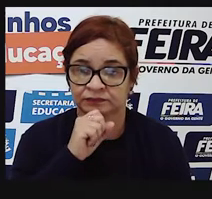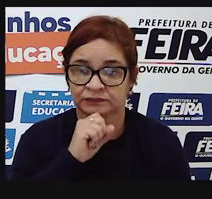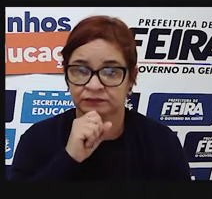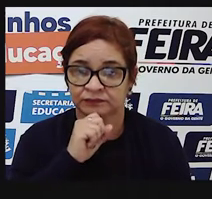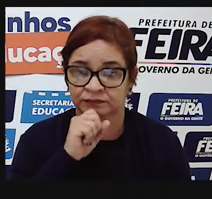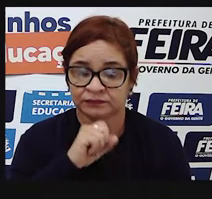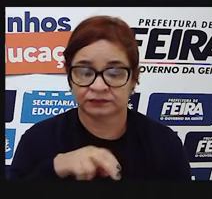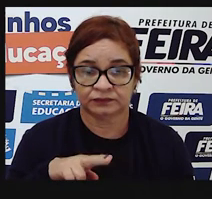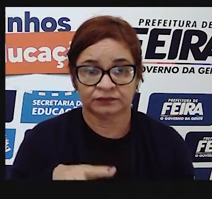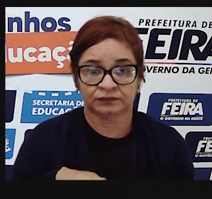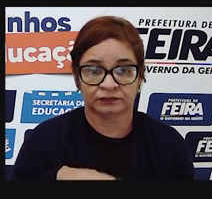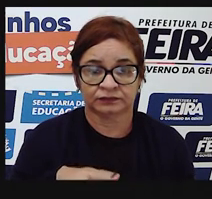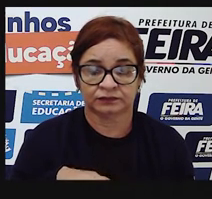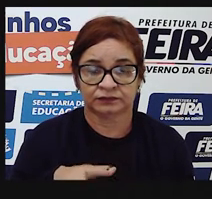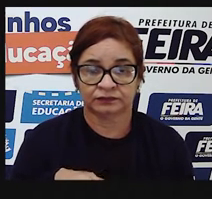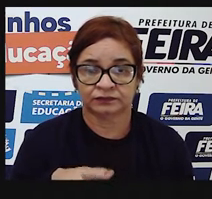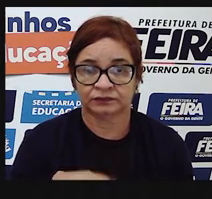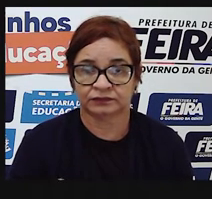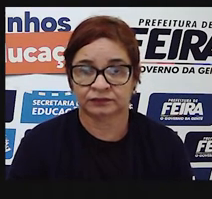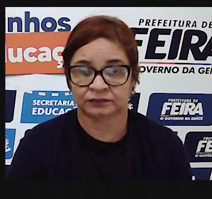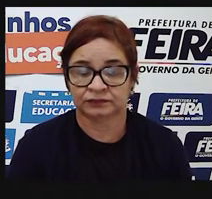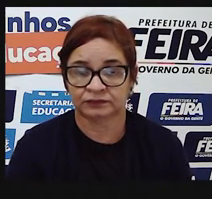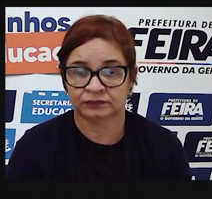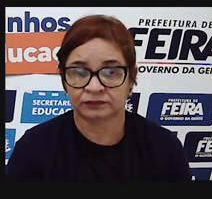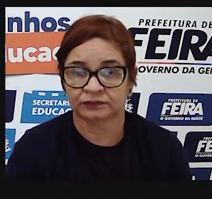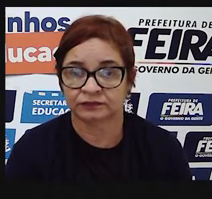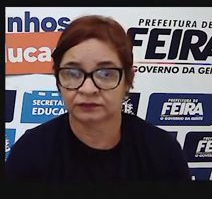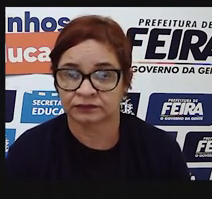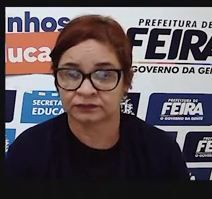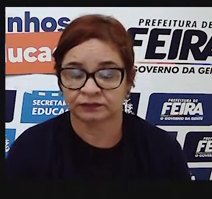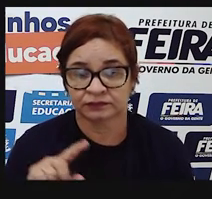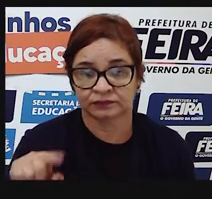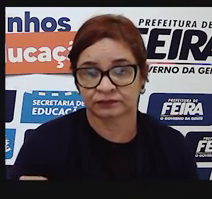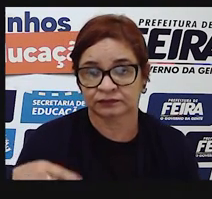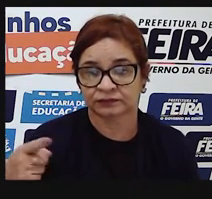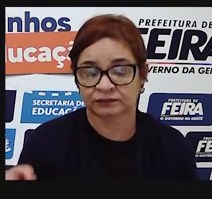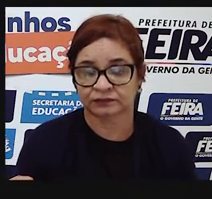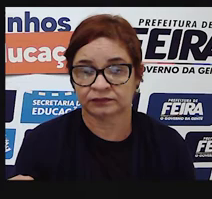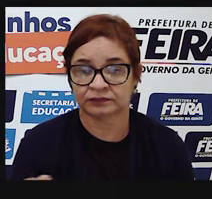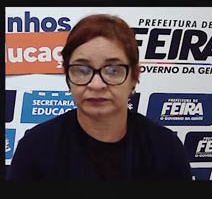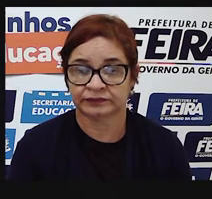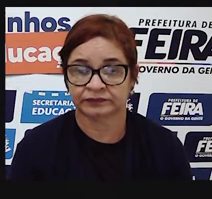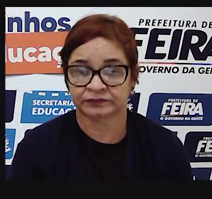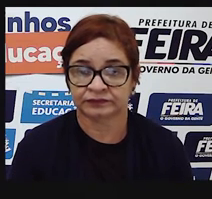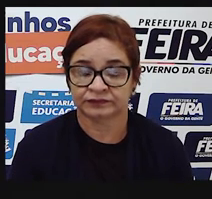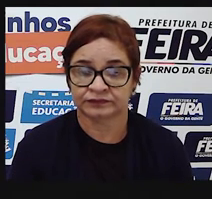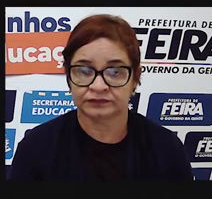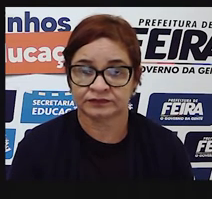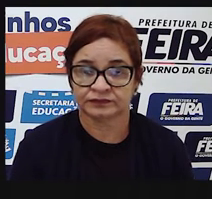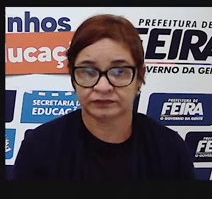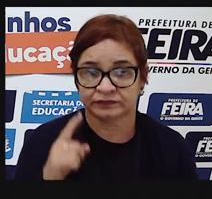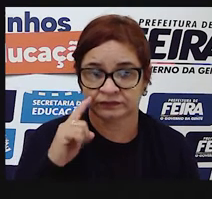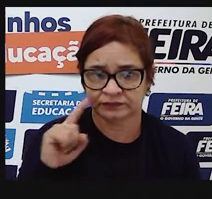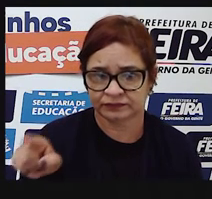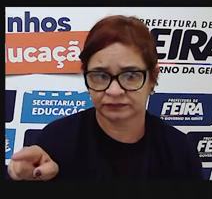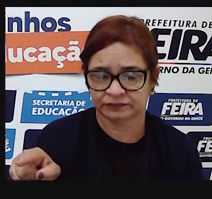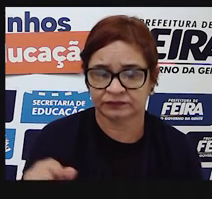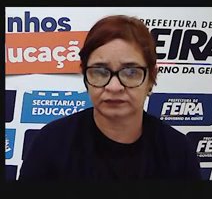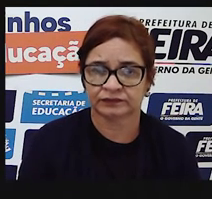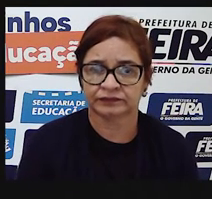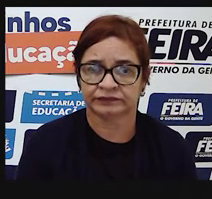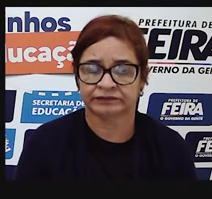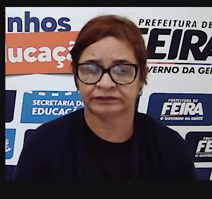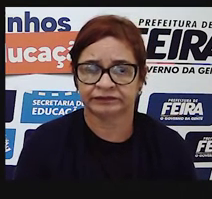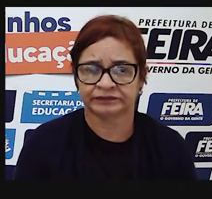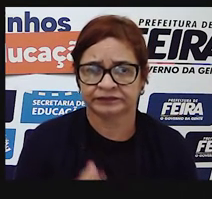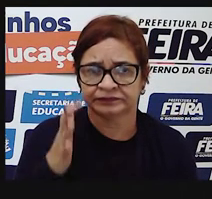escritório com um sinal de mais acima e no final um túmulo. O que que a